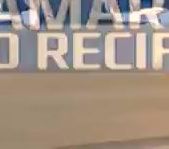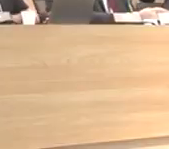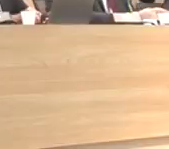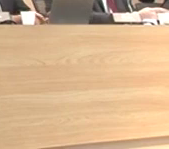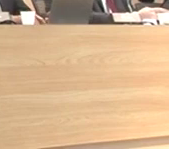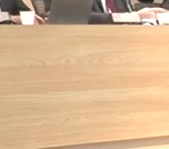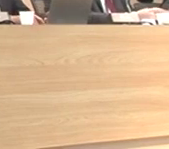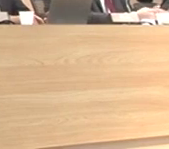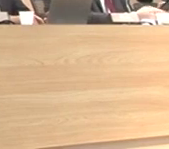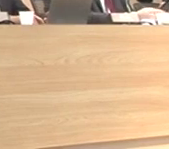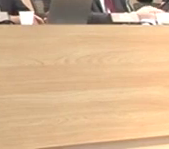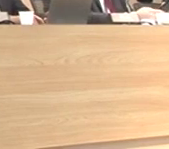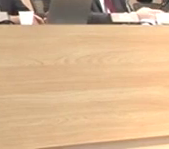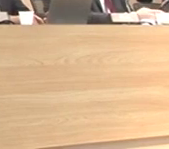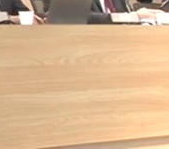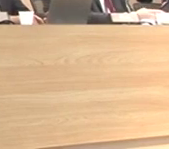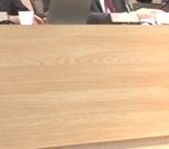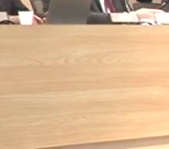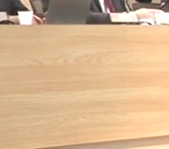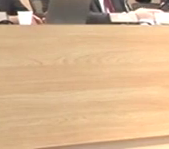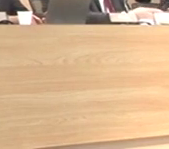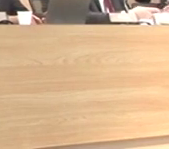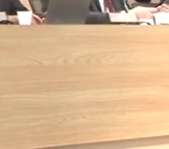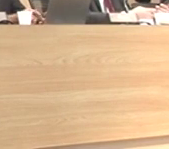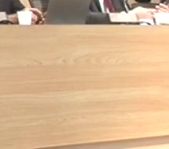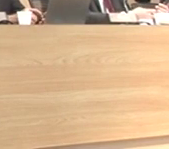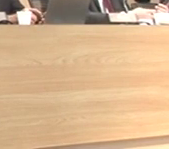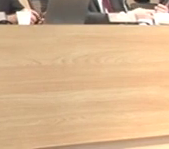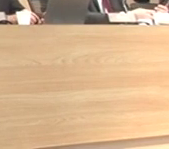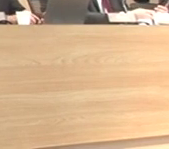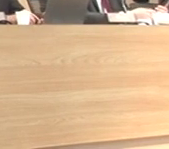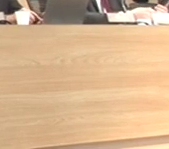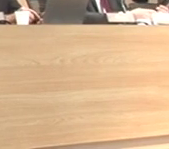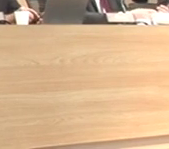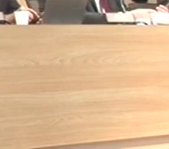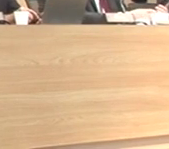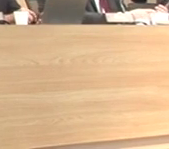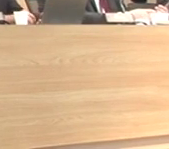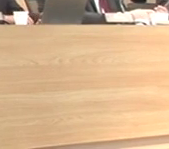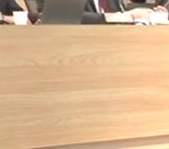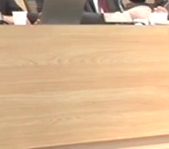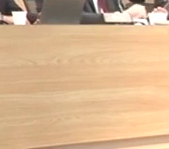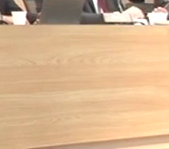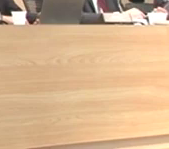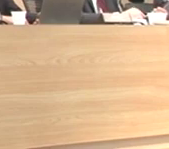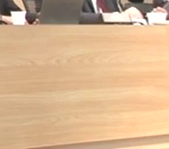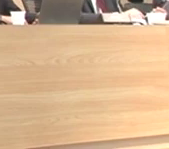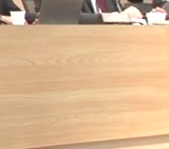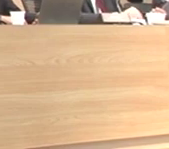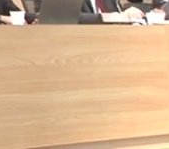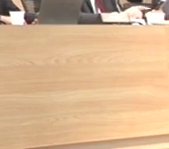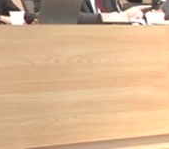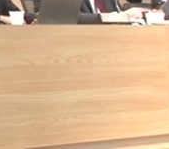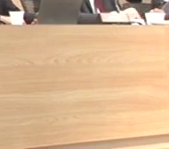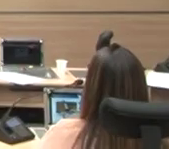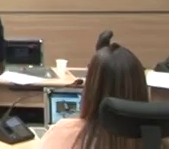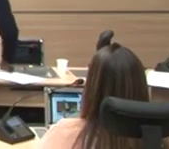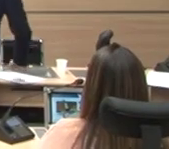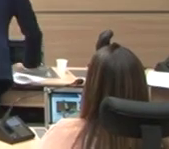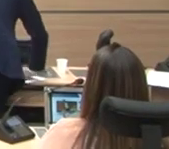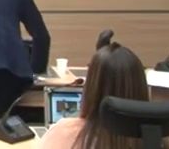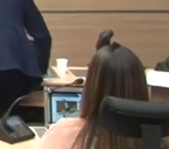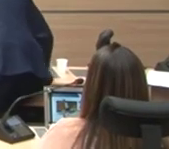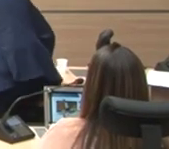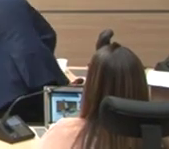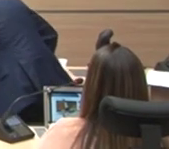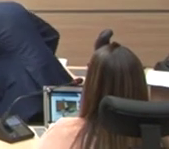O projeto de lei federal 1904 de 2024 que tramita no Congresso Nacional e